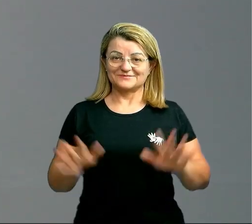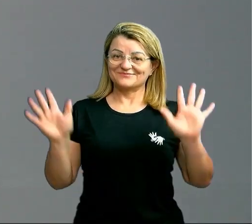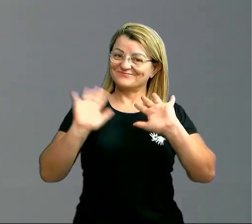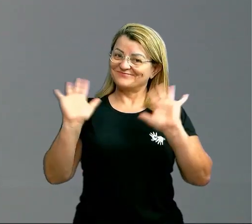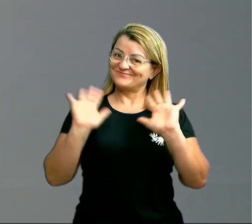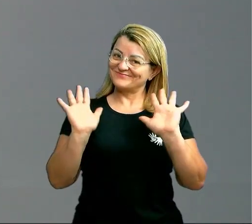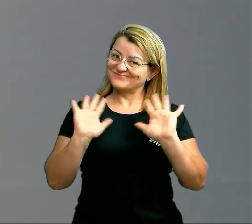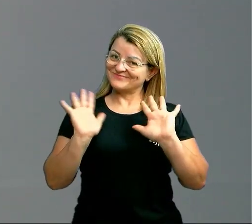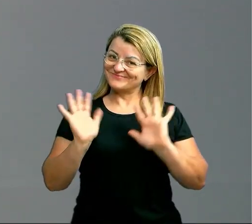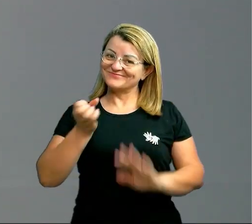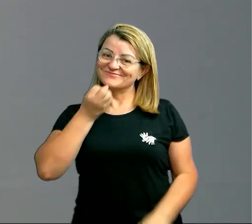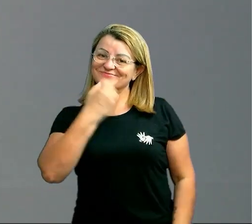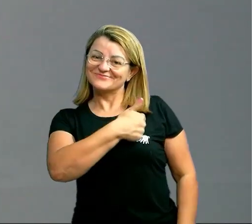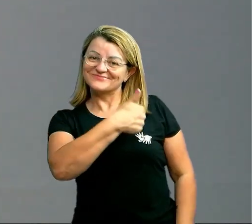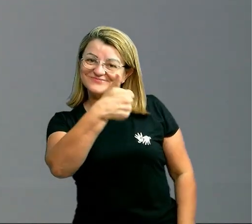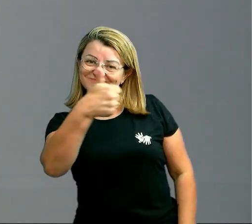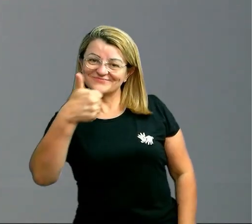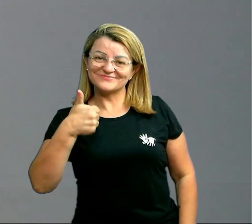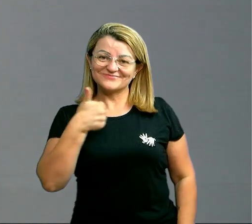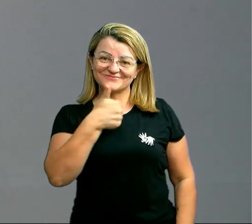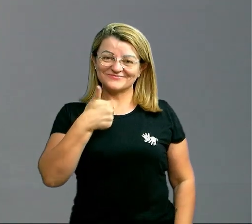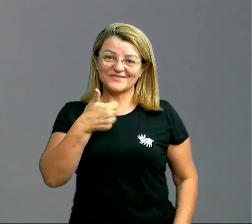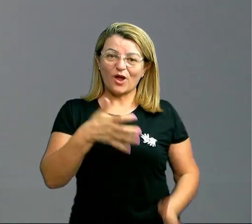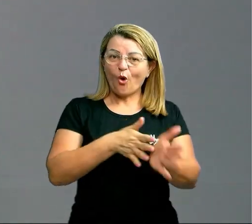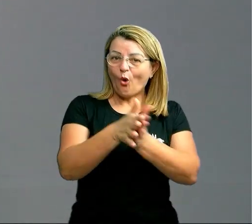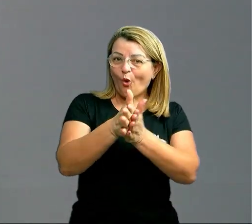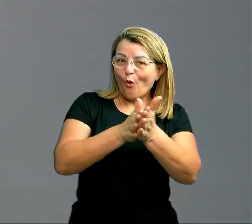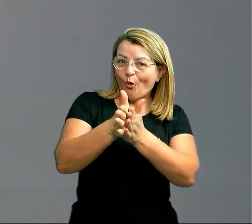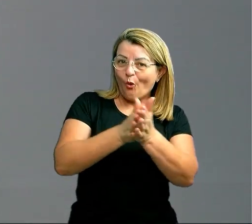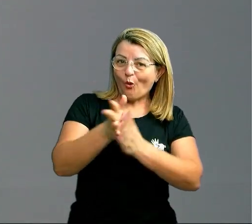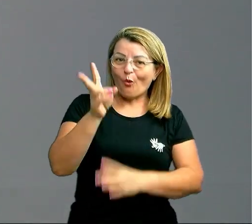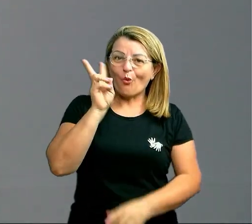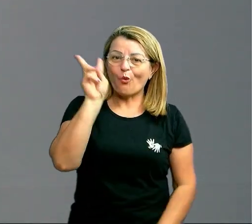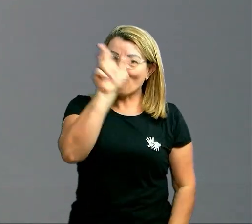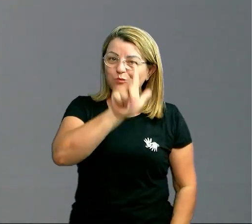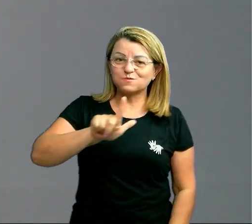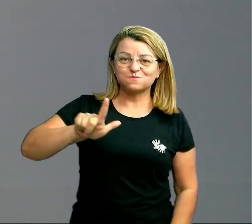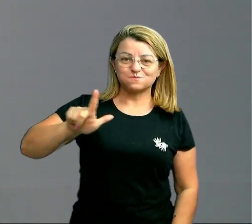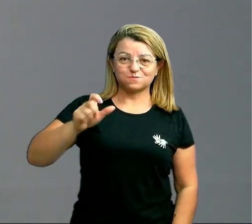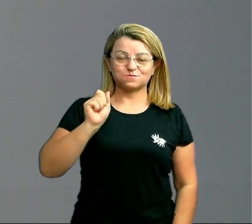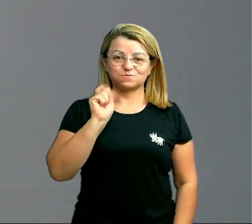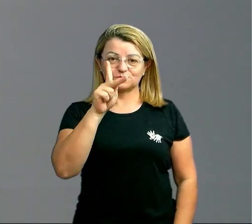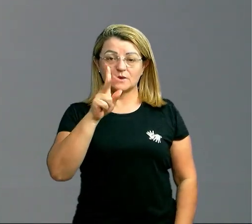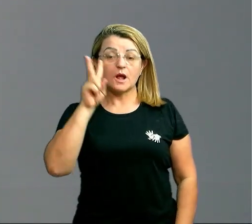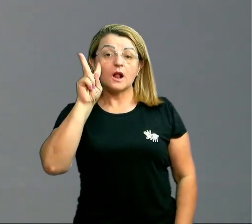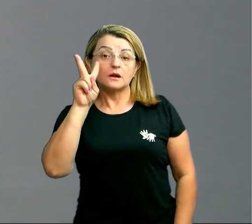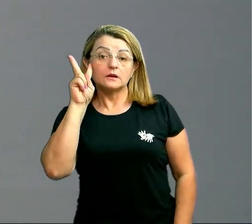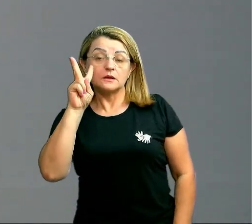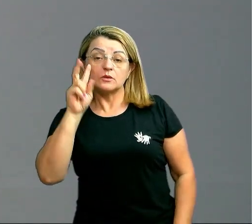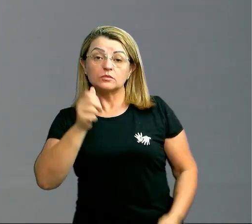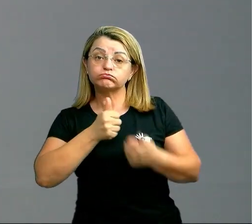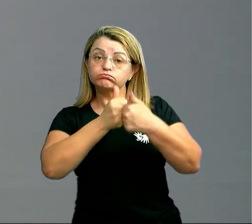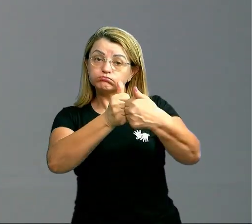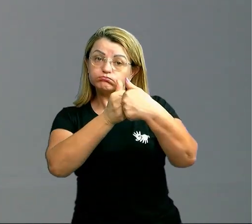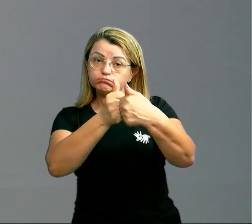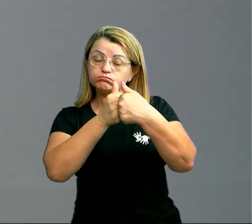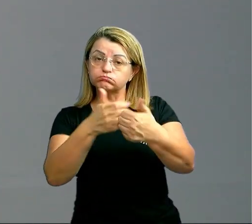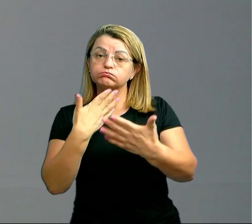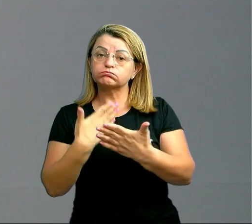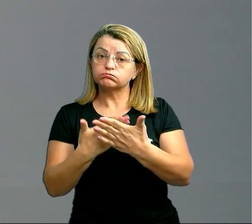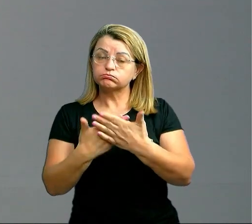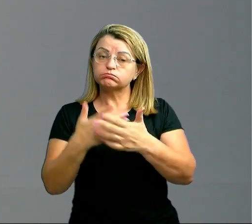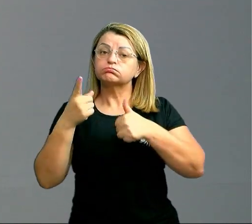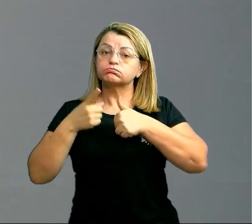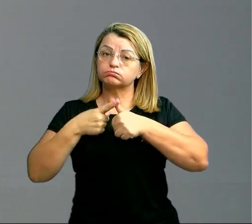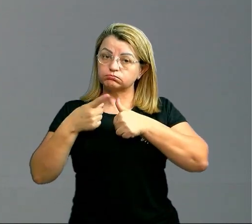Olá, olá, olá! E aí, tudo bom com você? Ansioso para te ver novamente, ok, pessoal? Lembra, é uma sequência de aulas. Então, a primeira